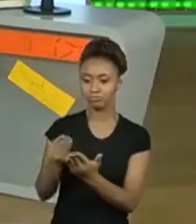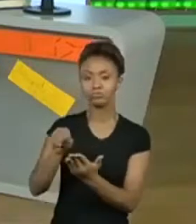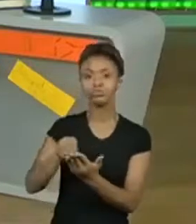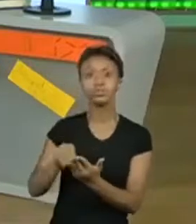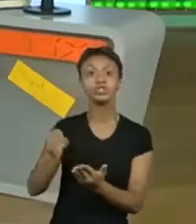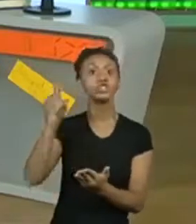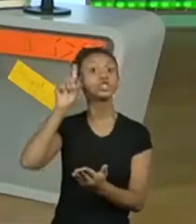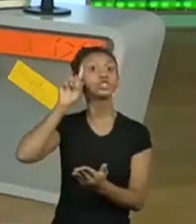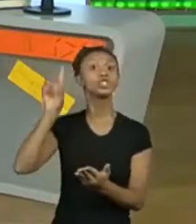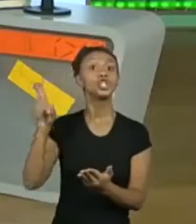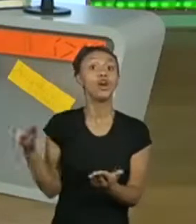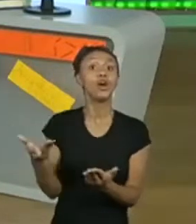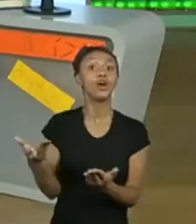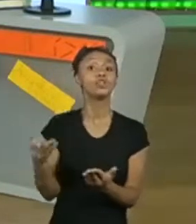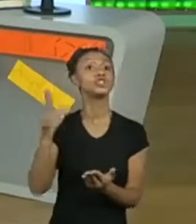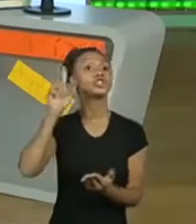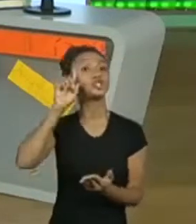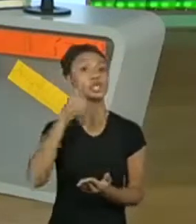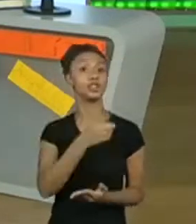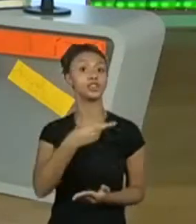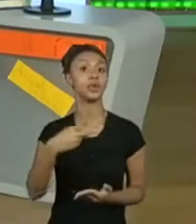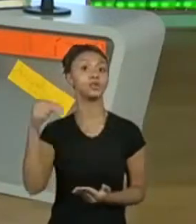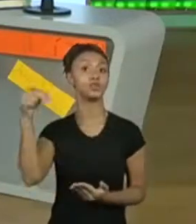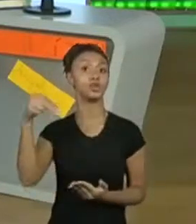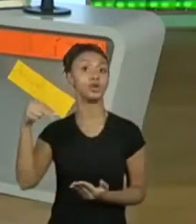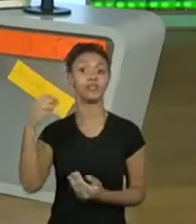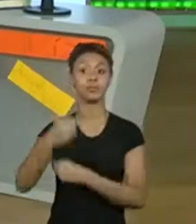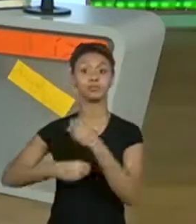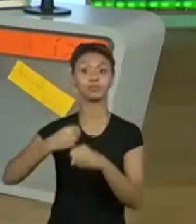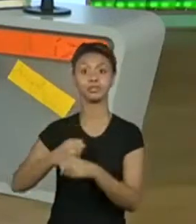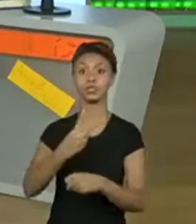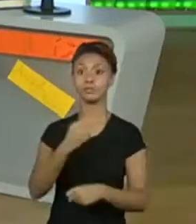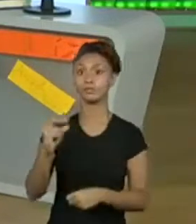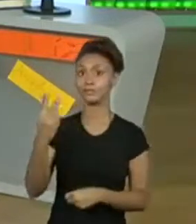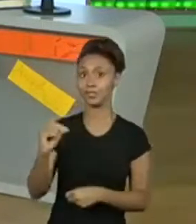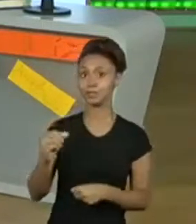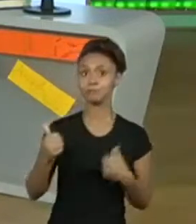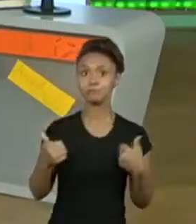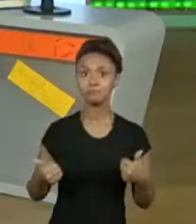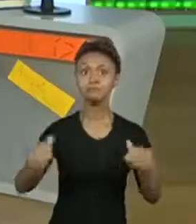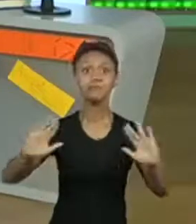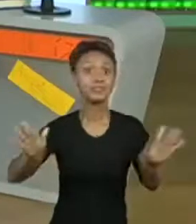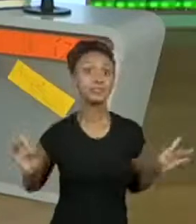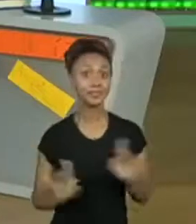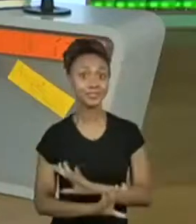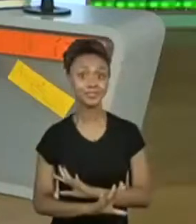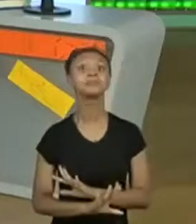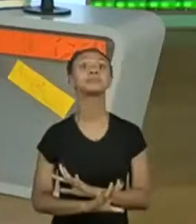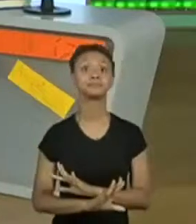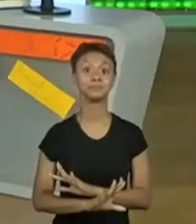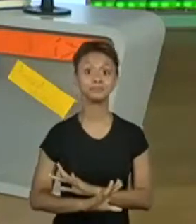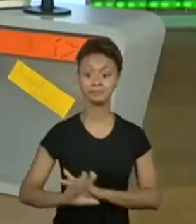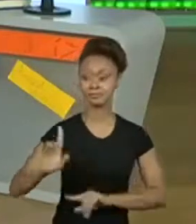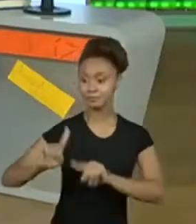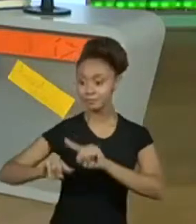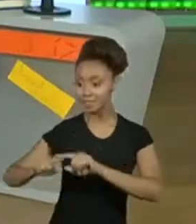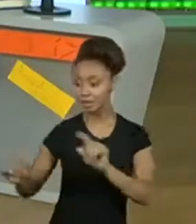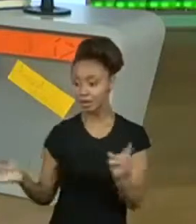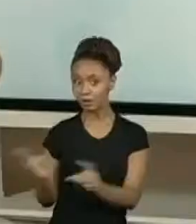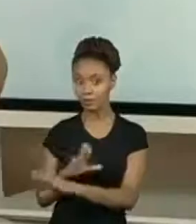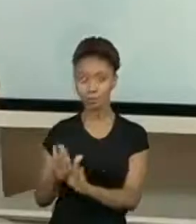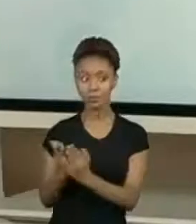Hoje é dia 12 de novembro de 2020. Todo mundo já pronto? Material ok?